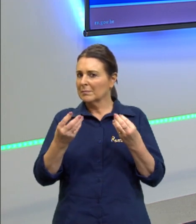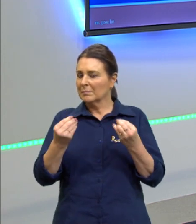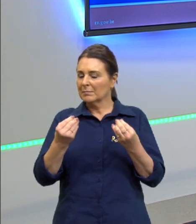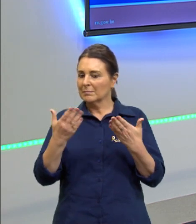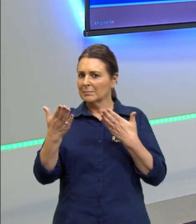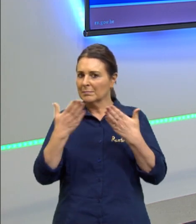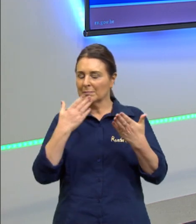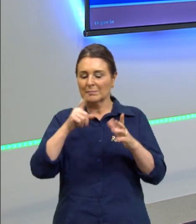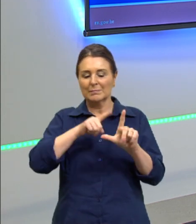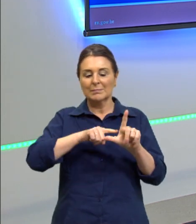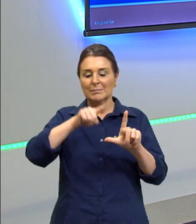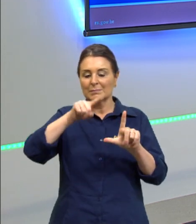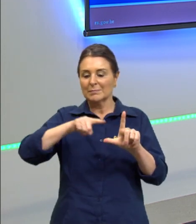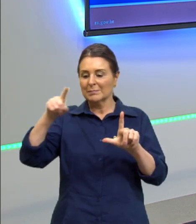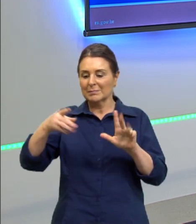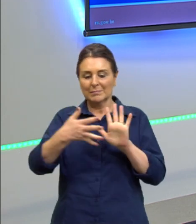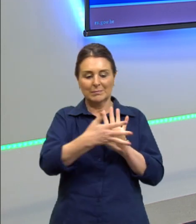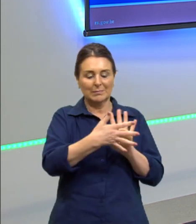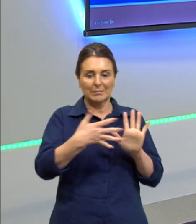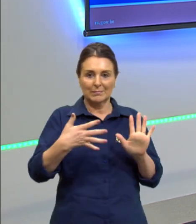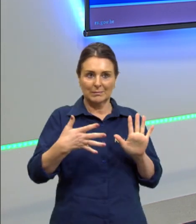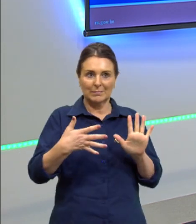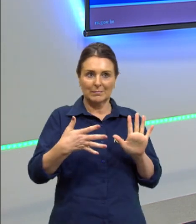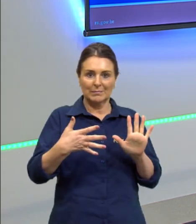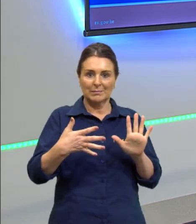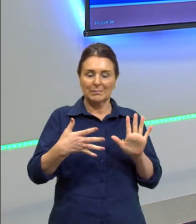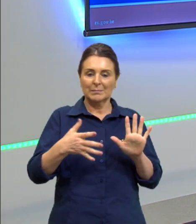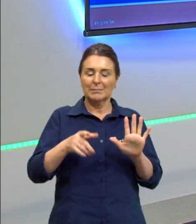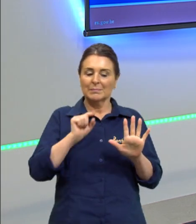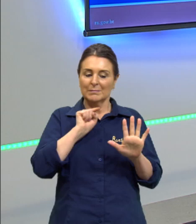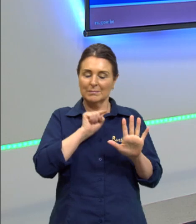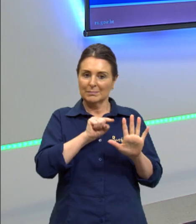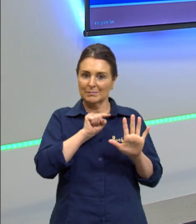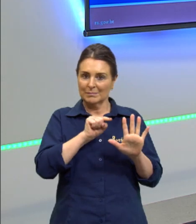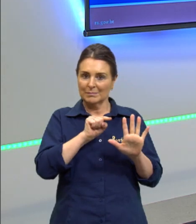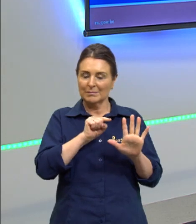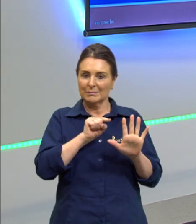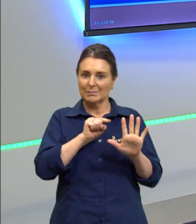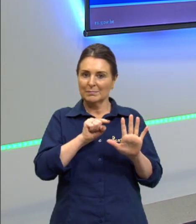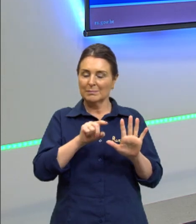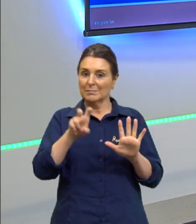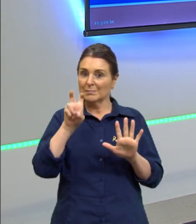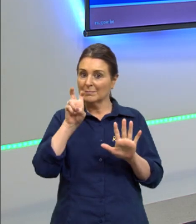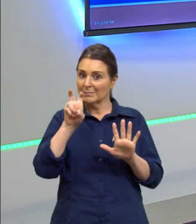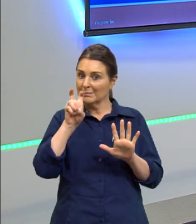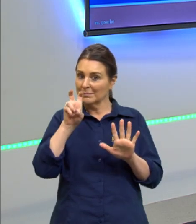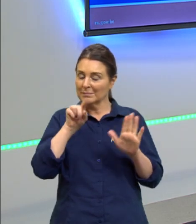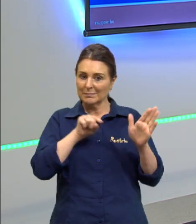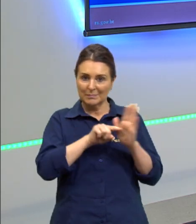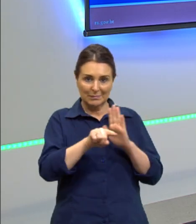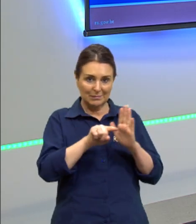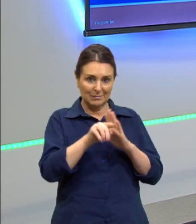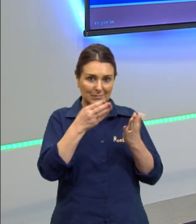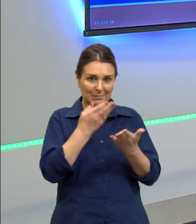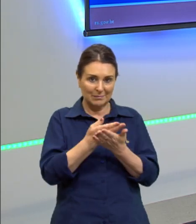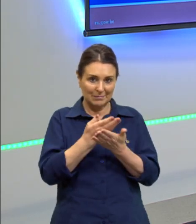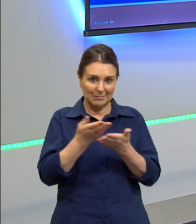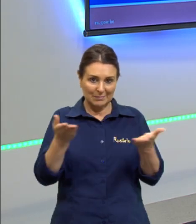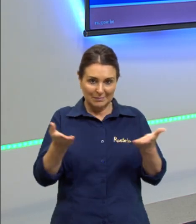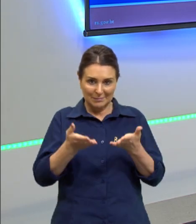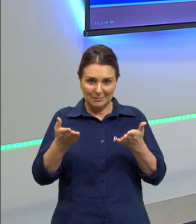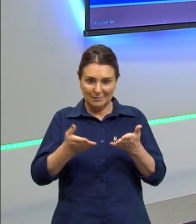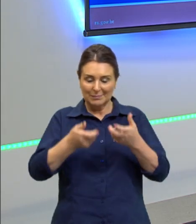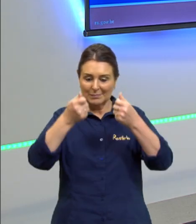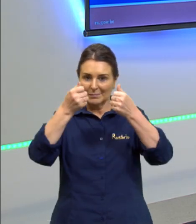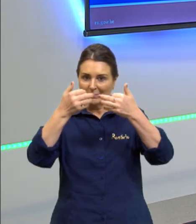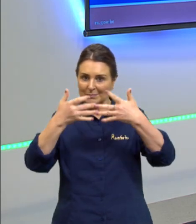análise de gráficos e tabelas nas quais a gente está na quinta questão da aula de hoje falando